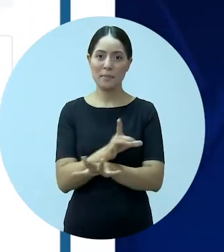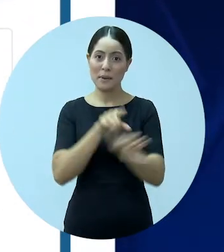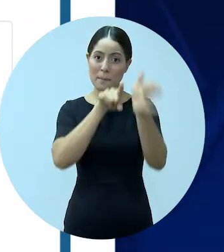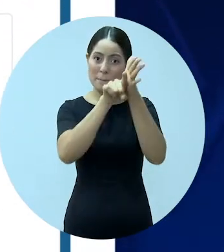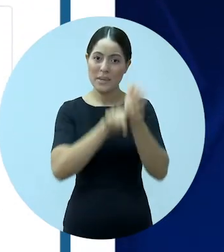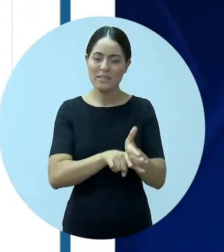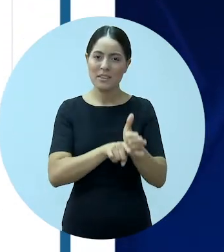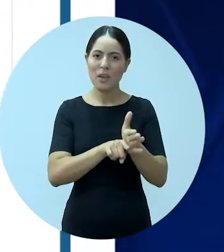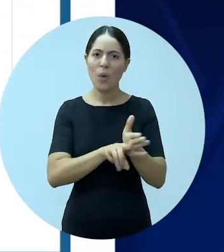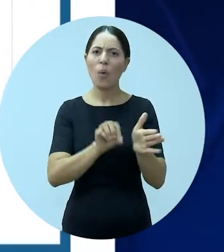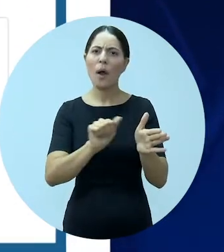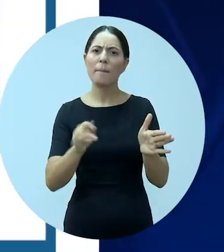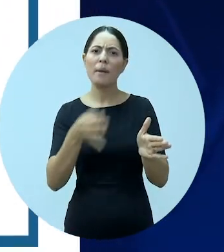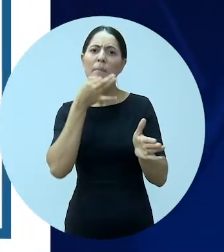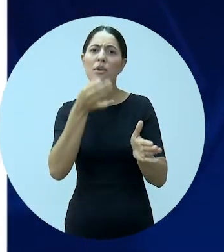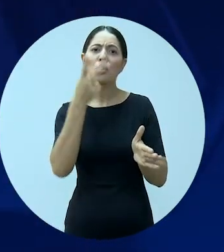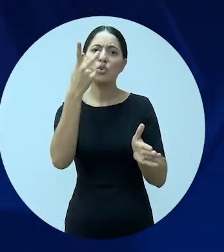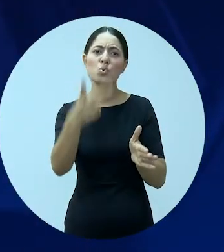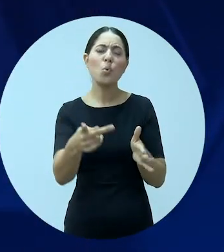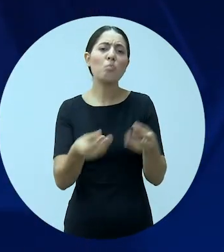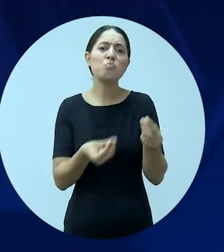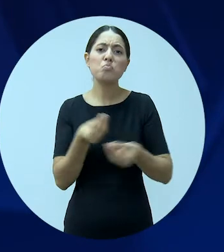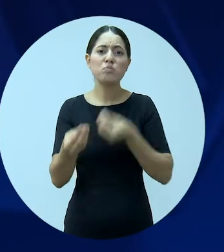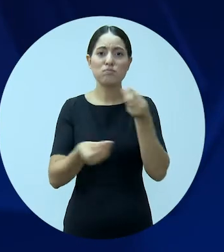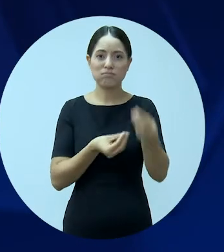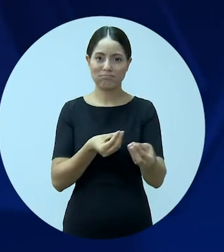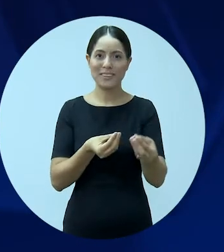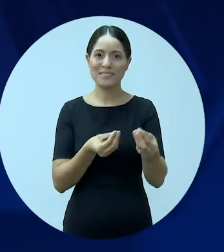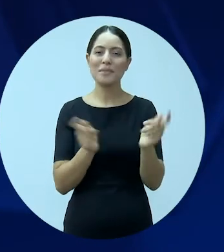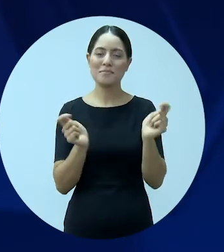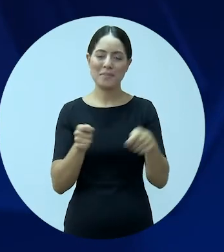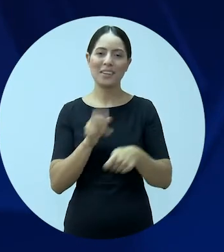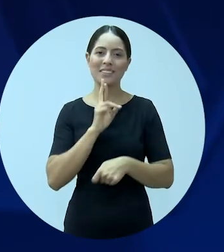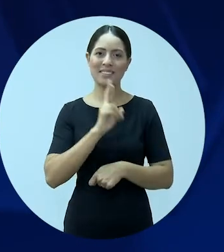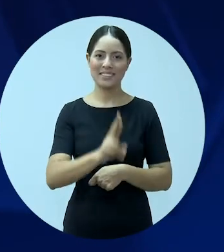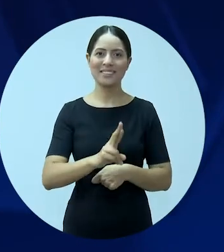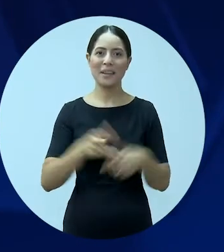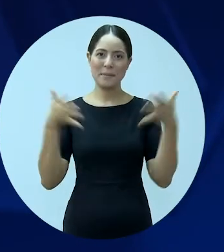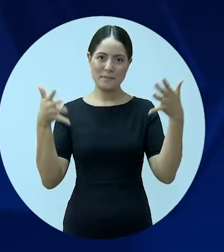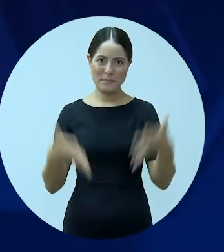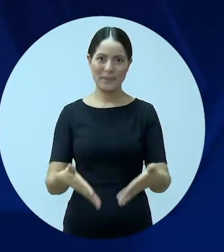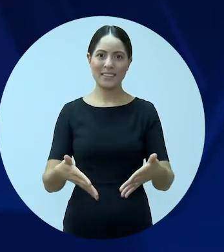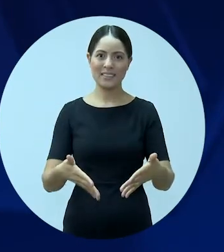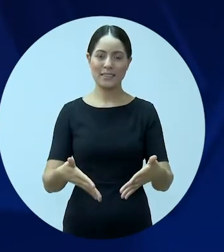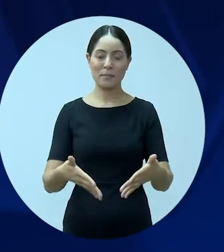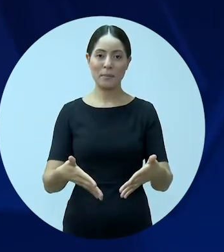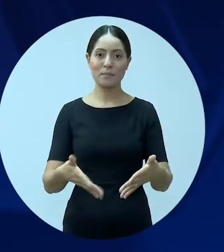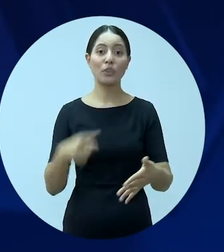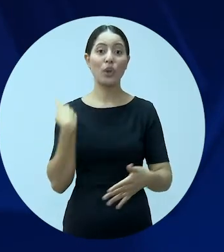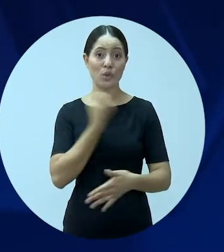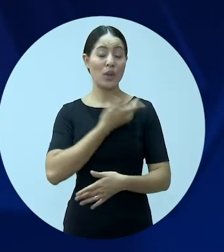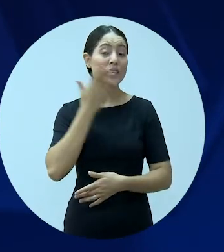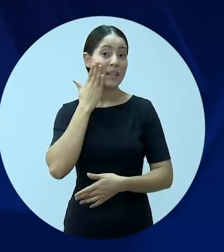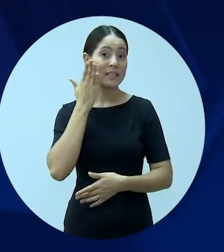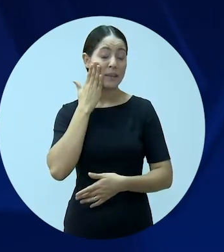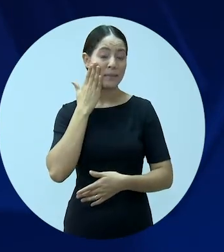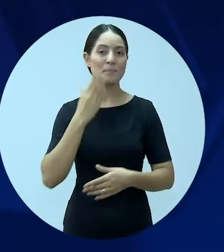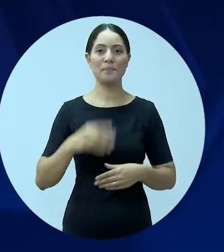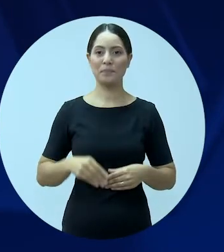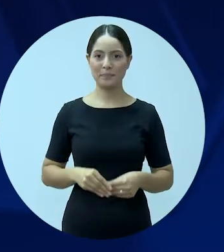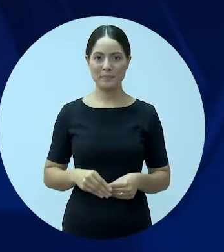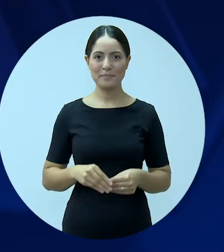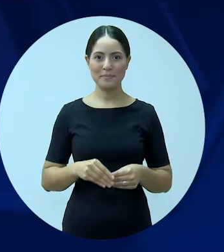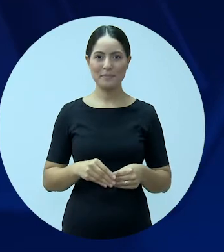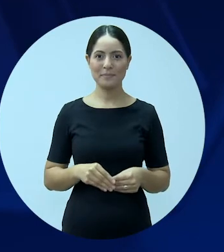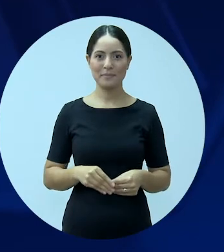específicos? Ao final da pesquisa, a OAB quer saber a sua sugestão para os novos limites da publicidade na advocacia. Não